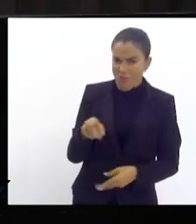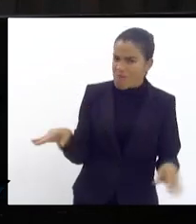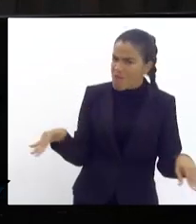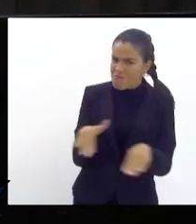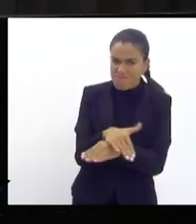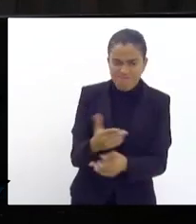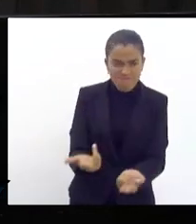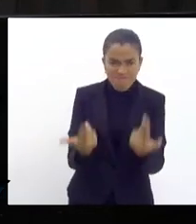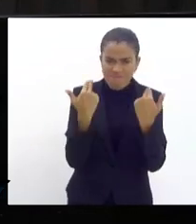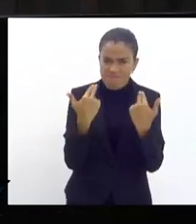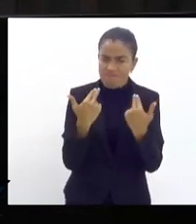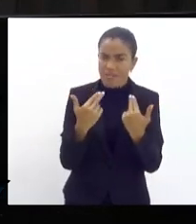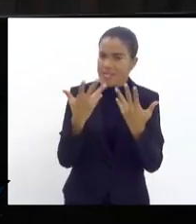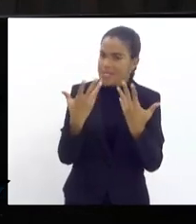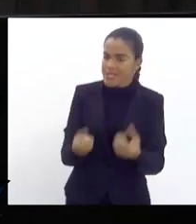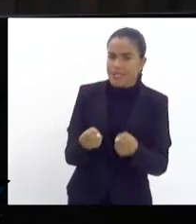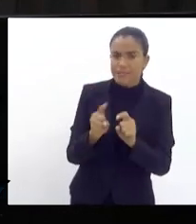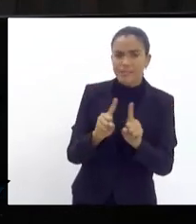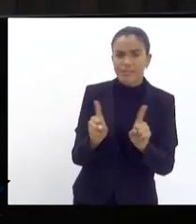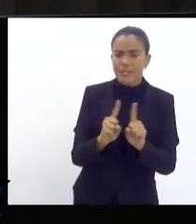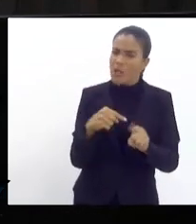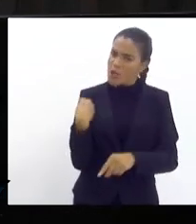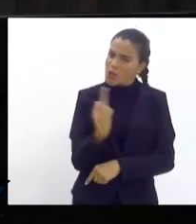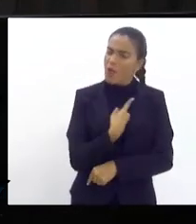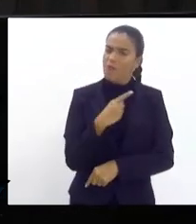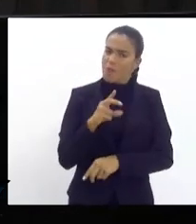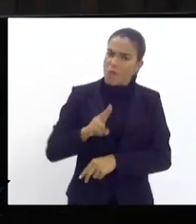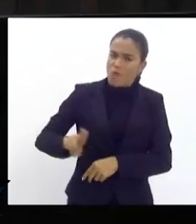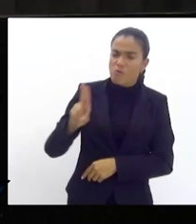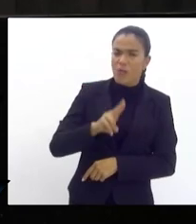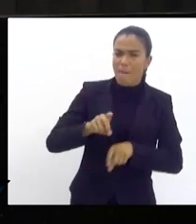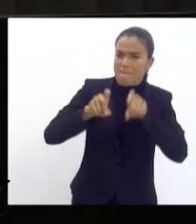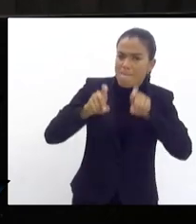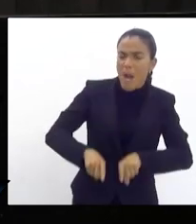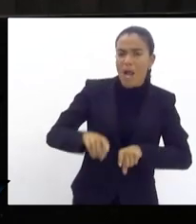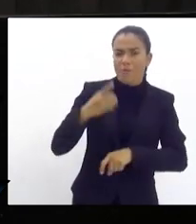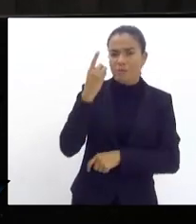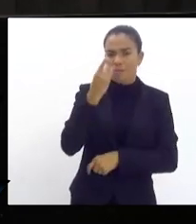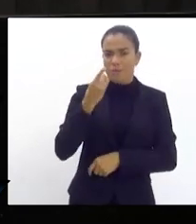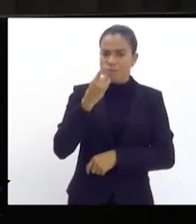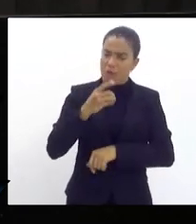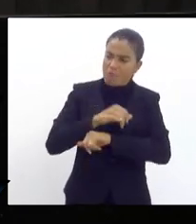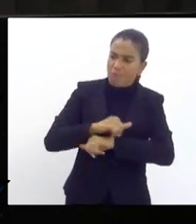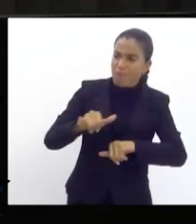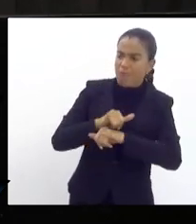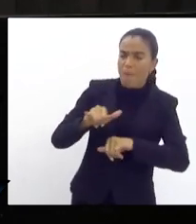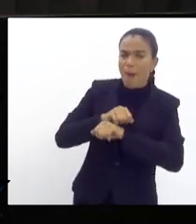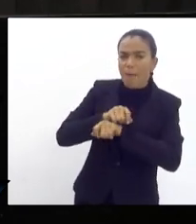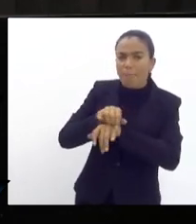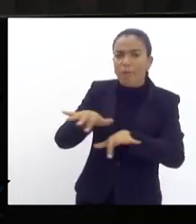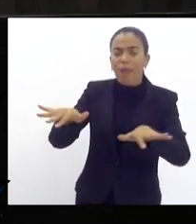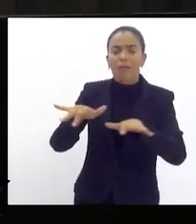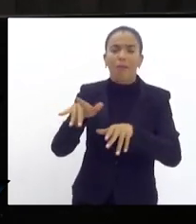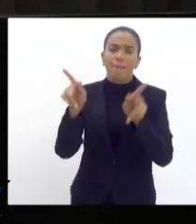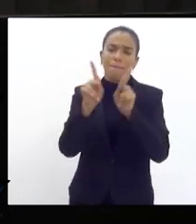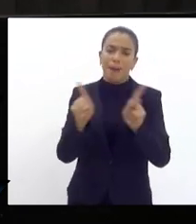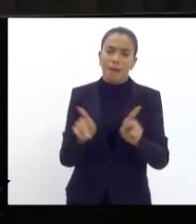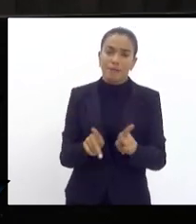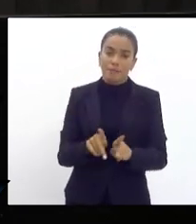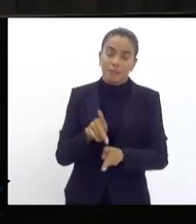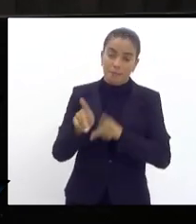baixar a cabeça vou estar aqui usando o nosso mandato para levar tranquilidade à população de Duque de Caxias do estado do Rio de Janeiro